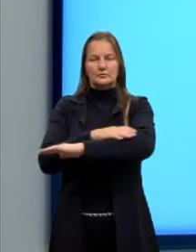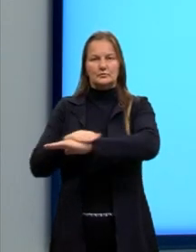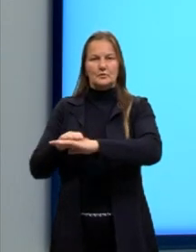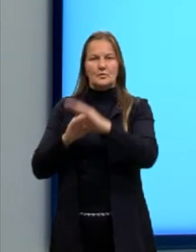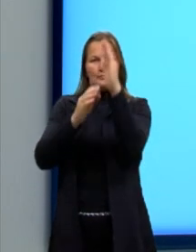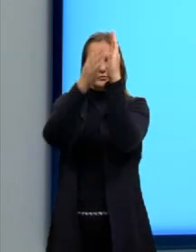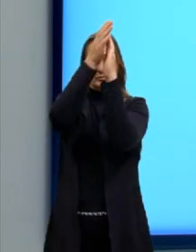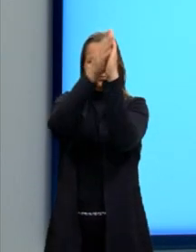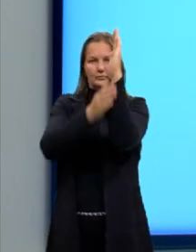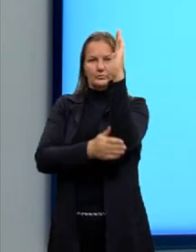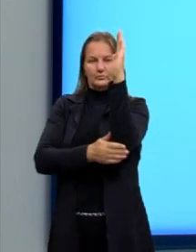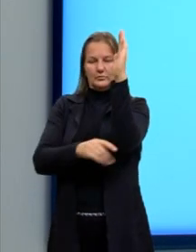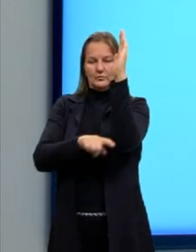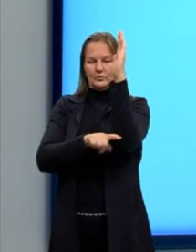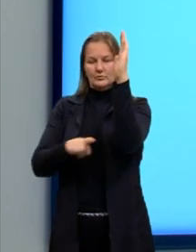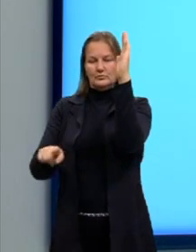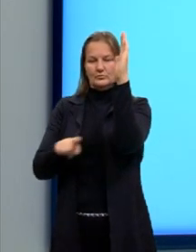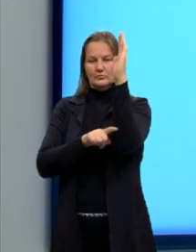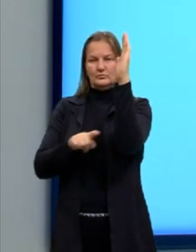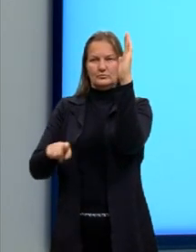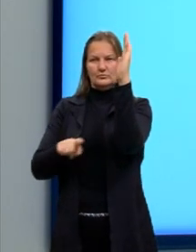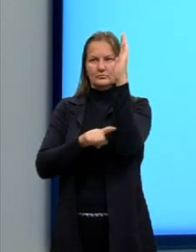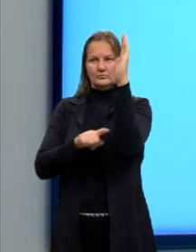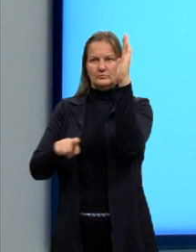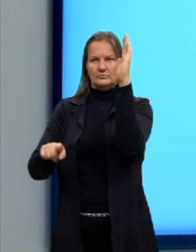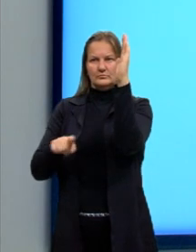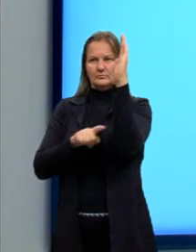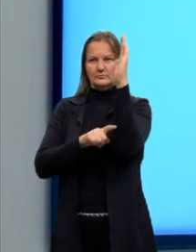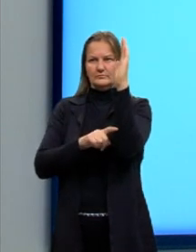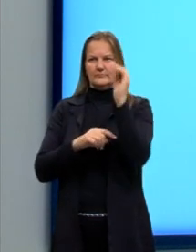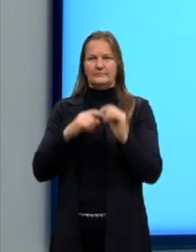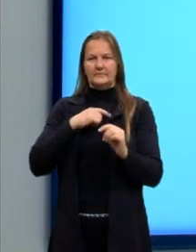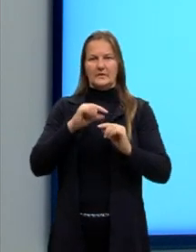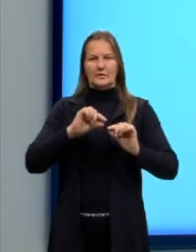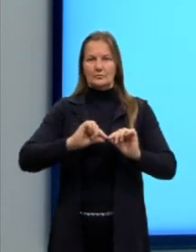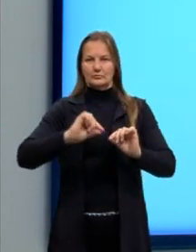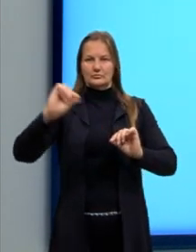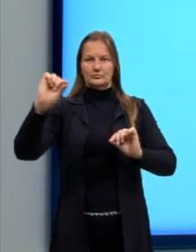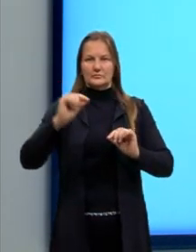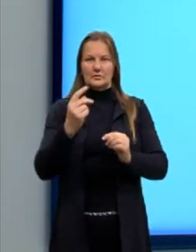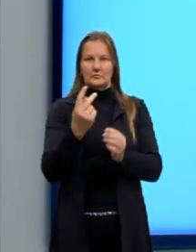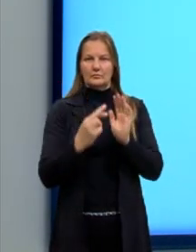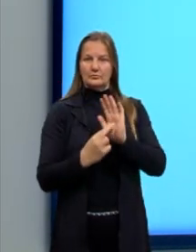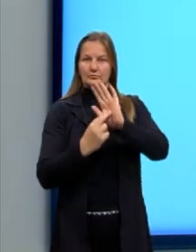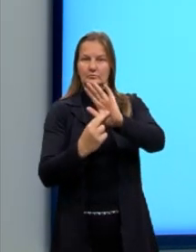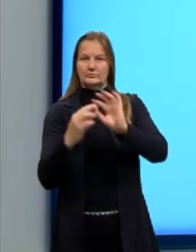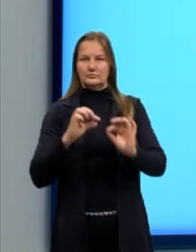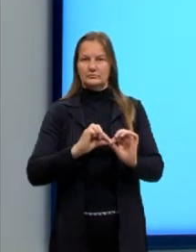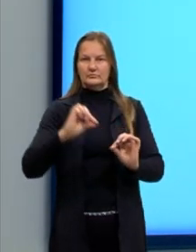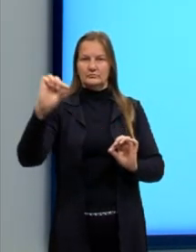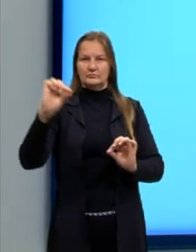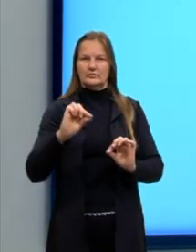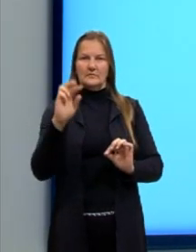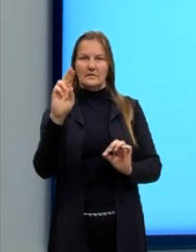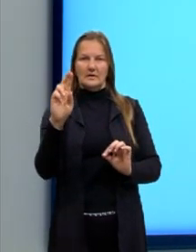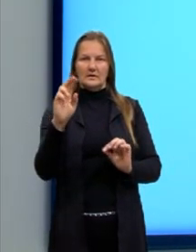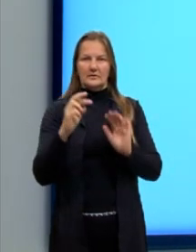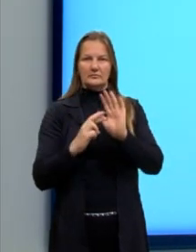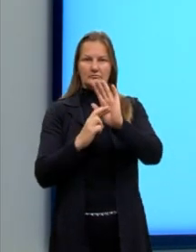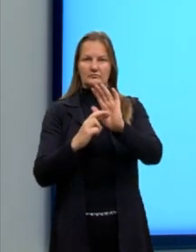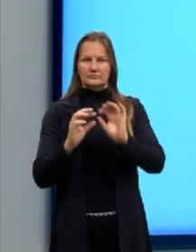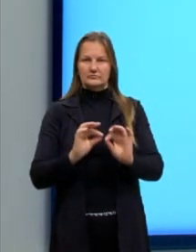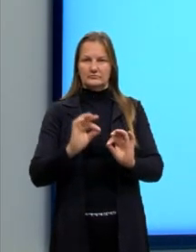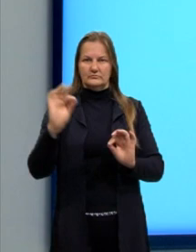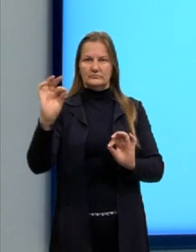perpendiculares entre si e nós temos a representação de uma reta, aqui chamada de reta R. Essa